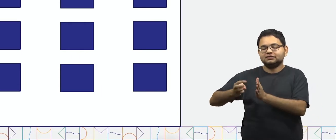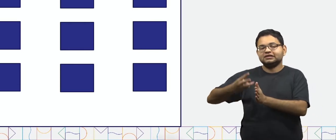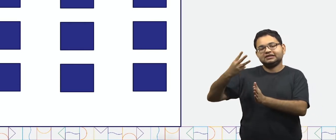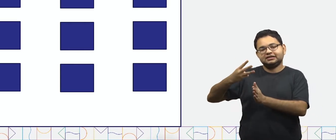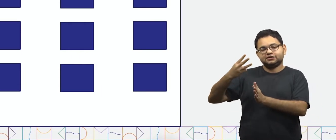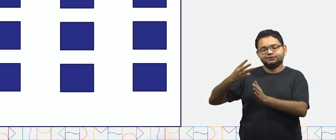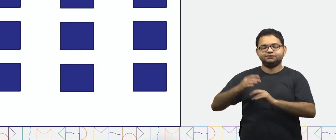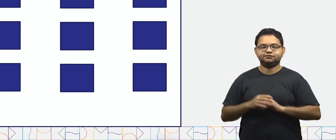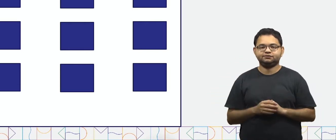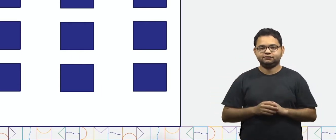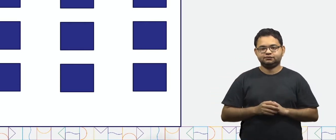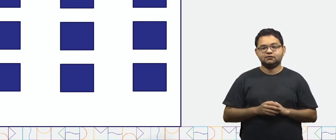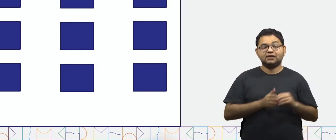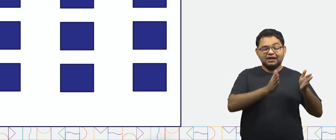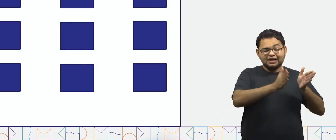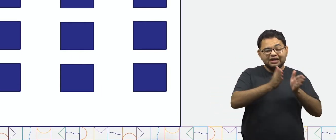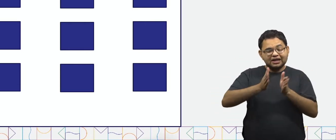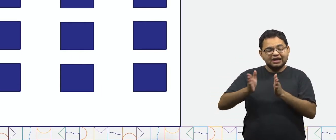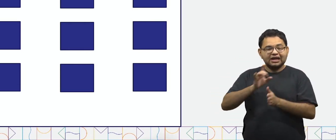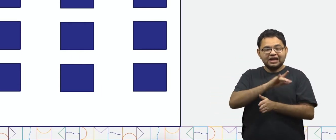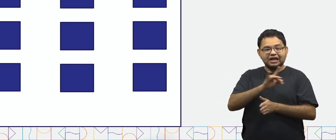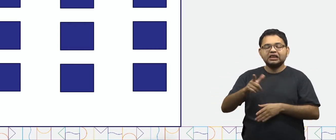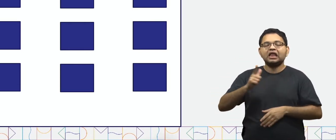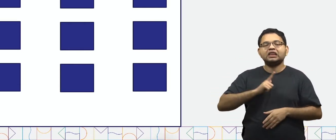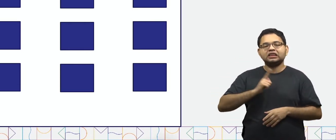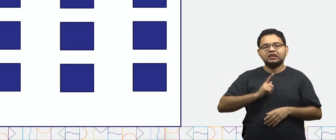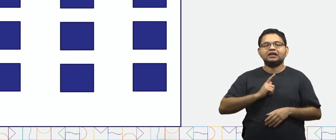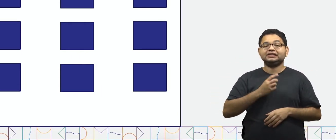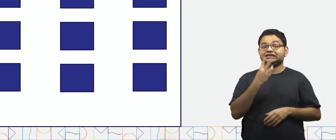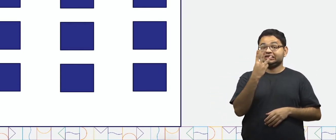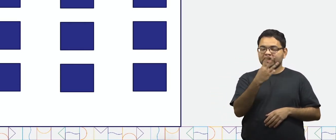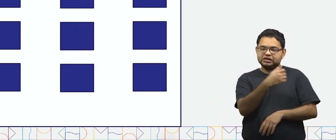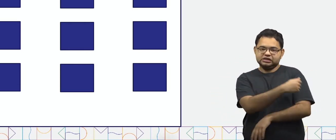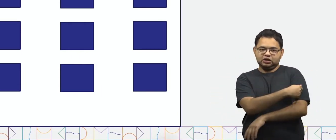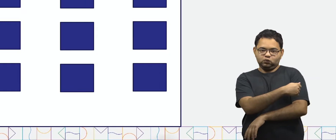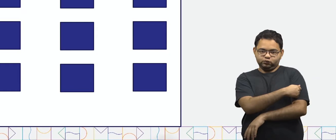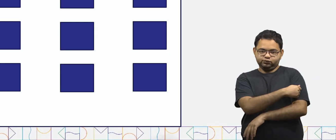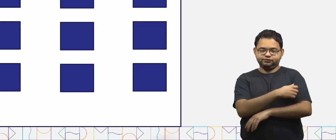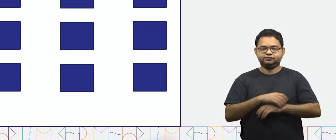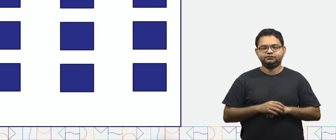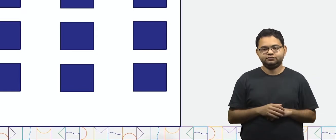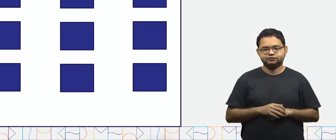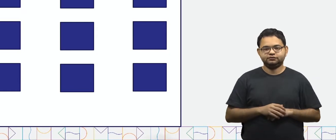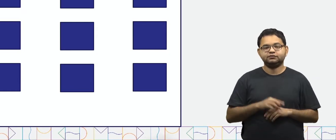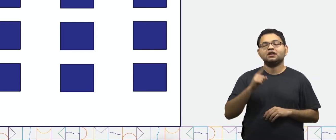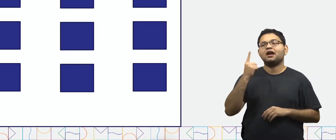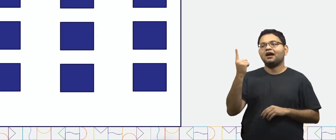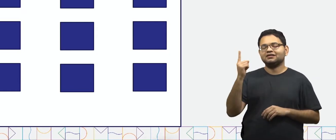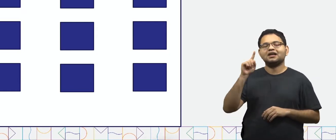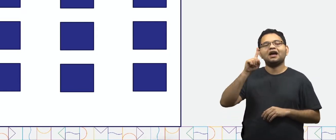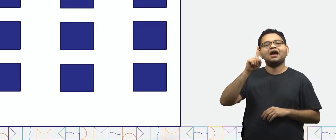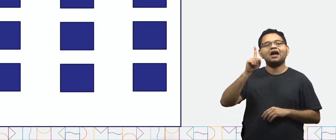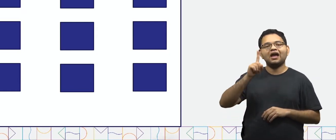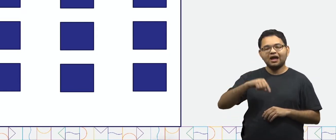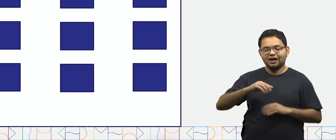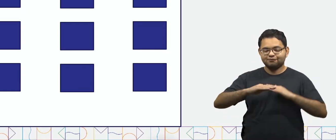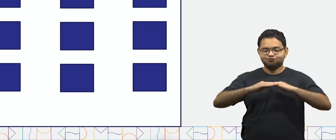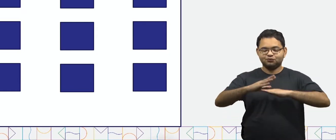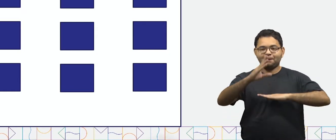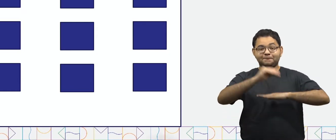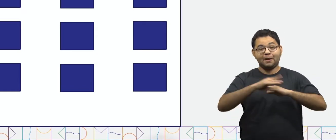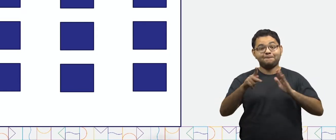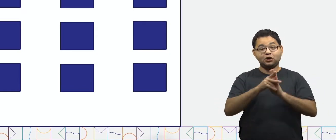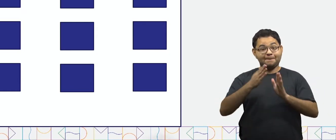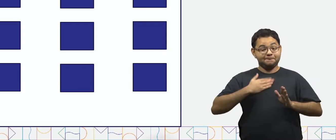e 3. E em cada fila havia 3 alunos. Essa é a planta baixa da